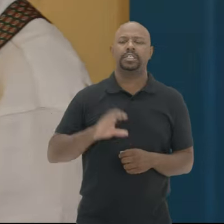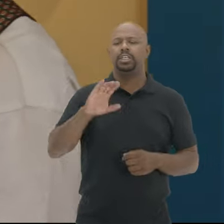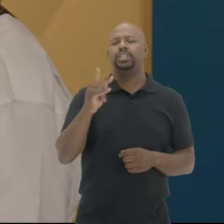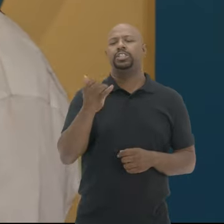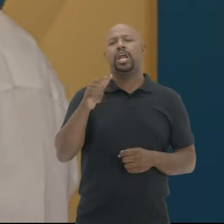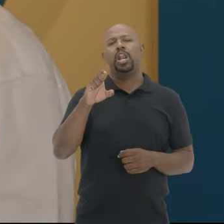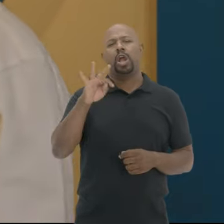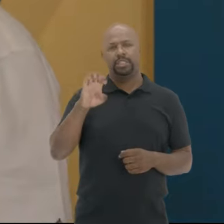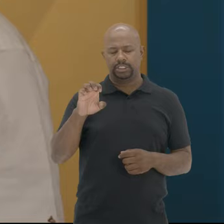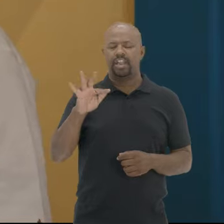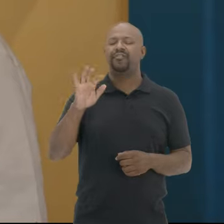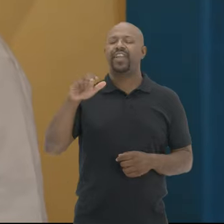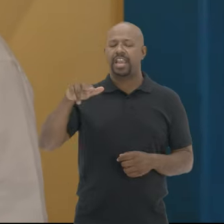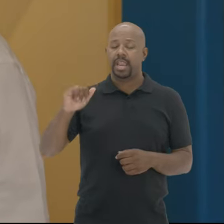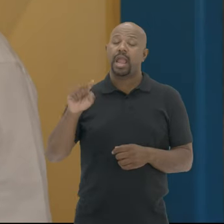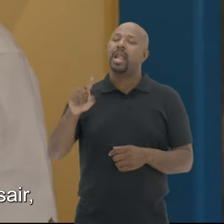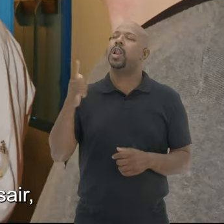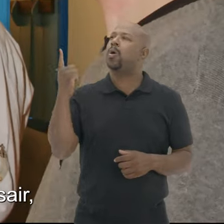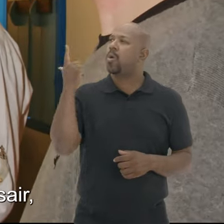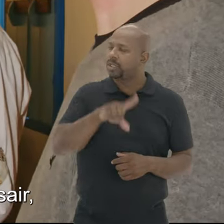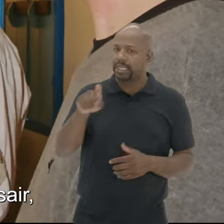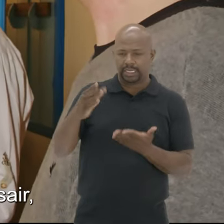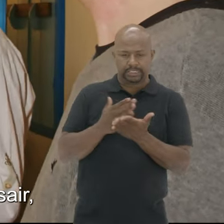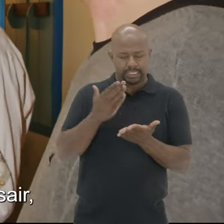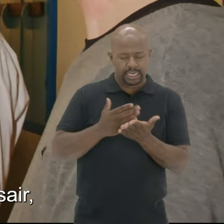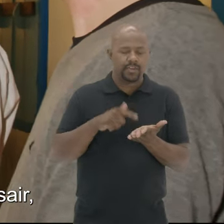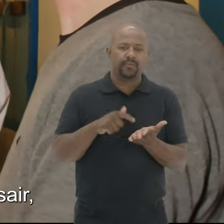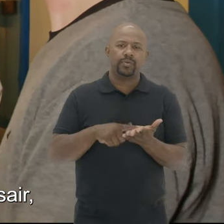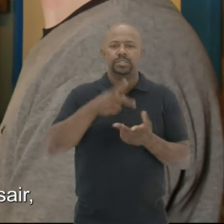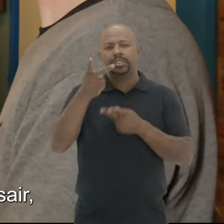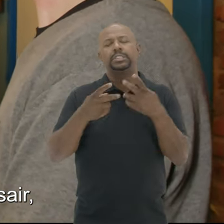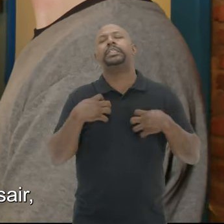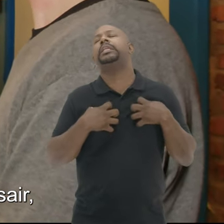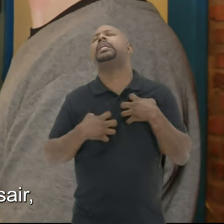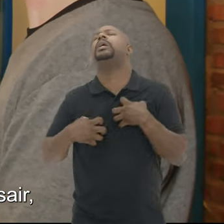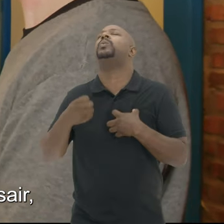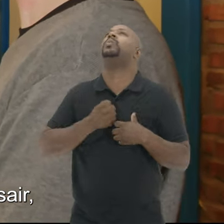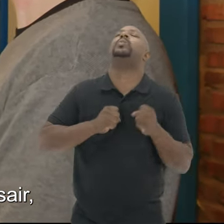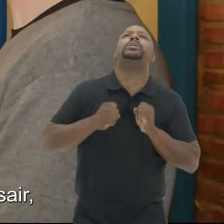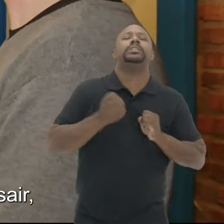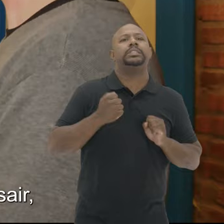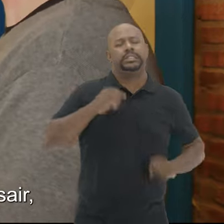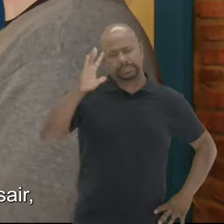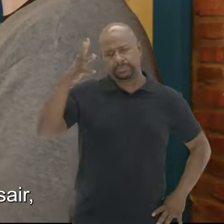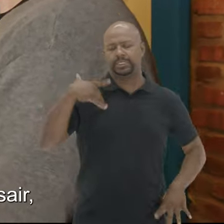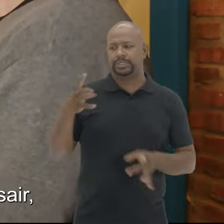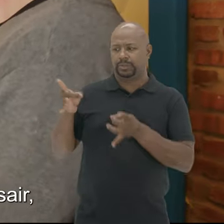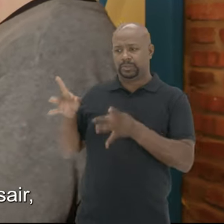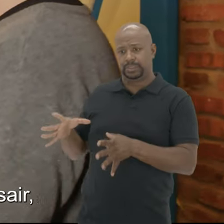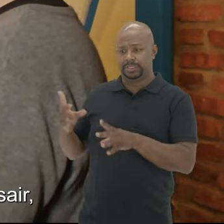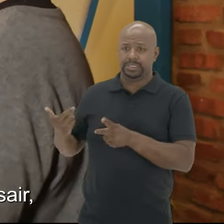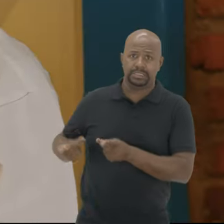Charlotte Fenner Ele consegue nesse livro dizer Da angústia De tomar a